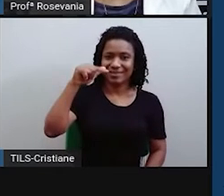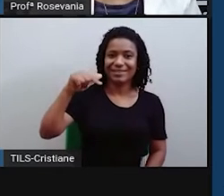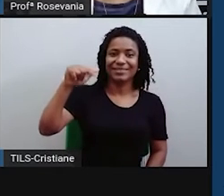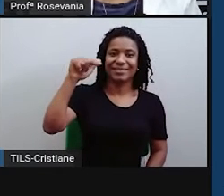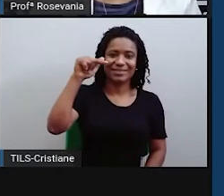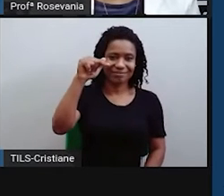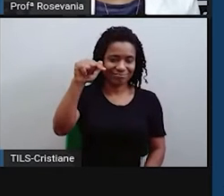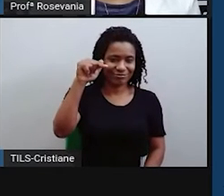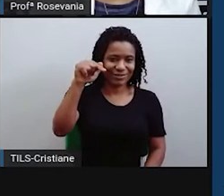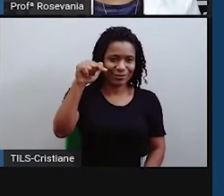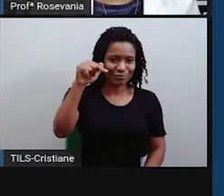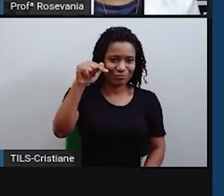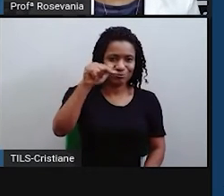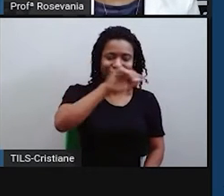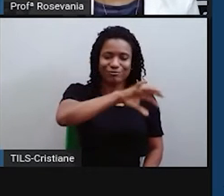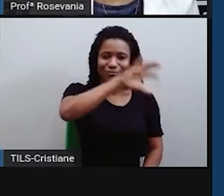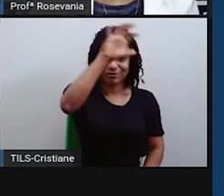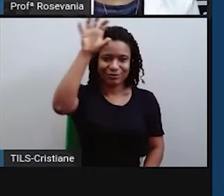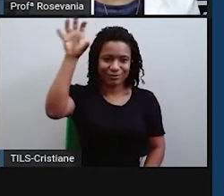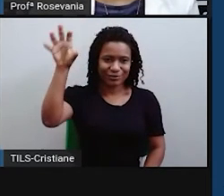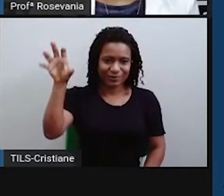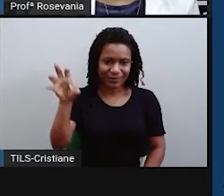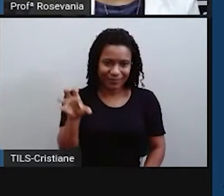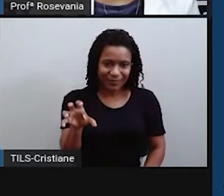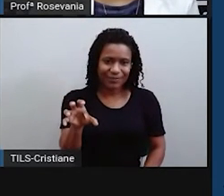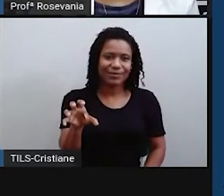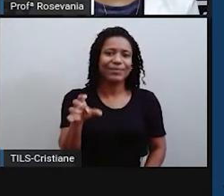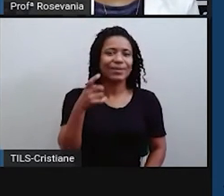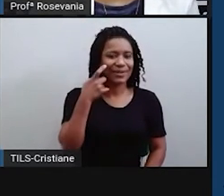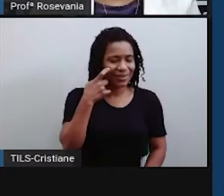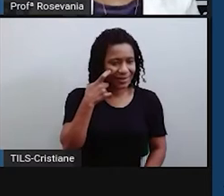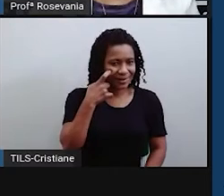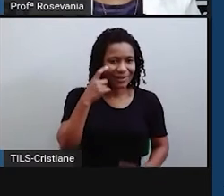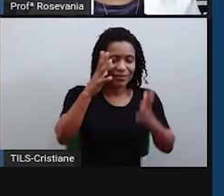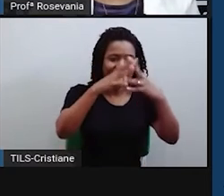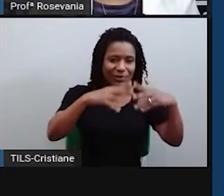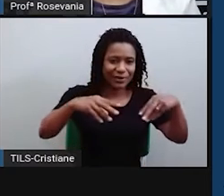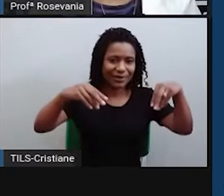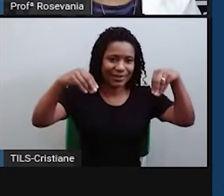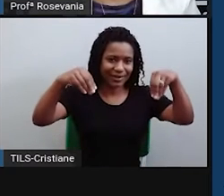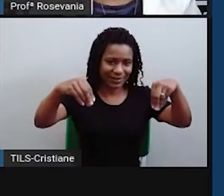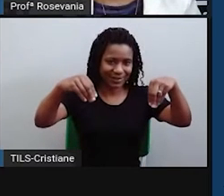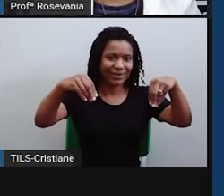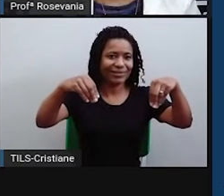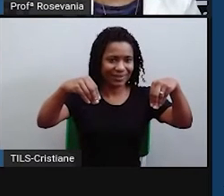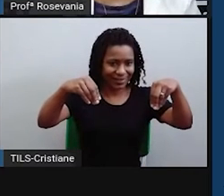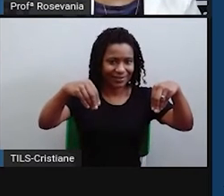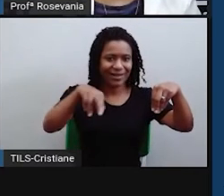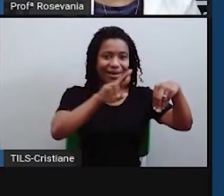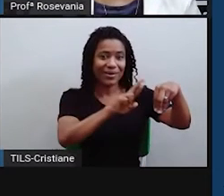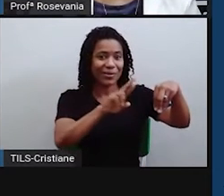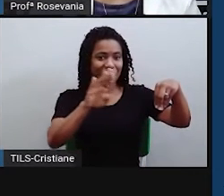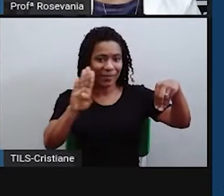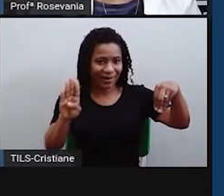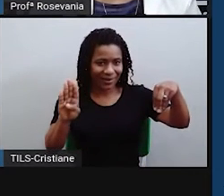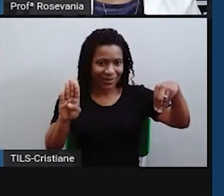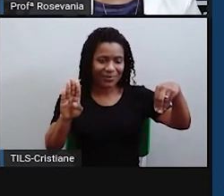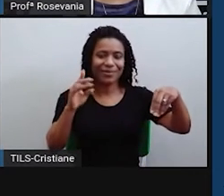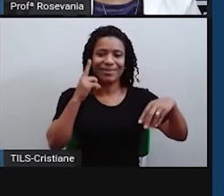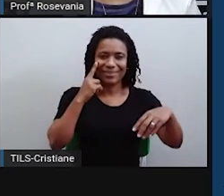a pouco, e foram criados territórios, como o território Rio Branco, o atual estado de Roraima,